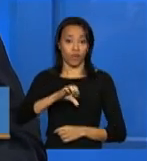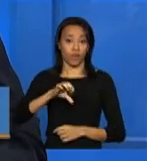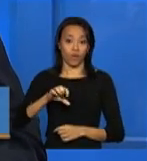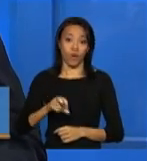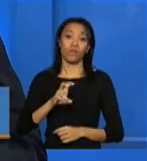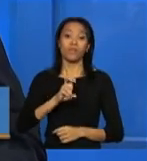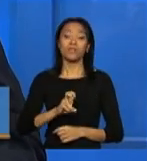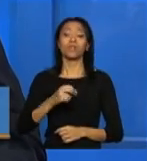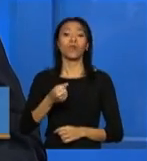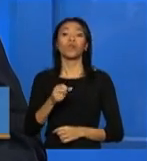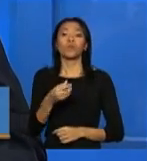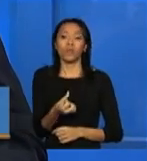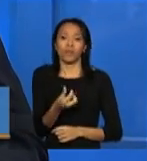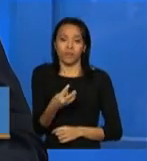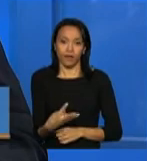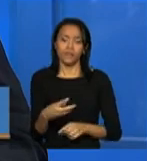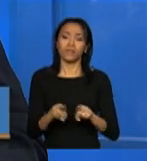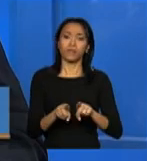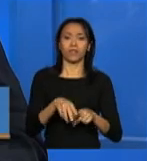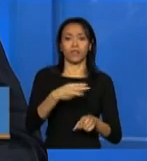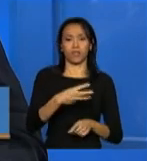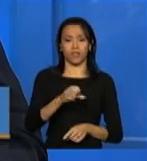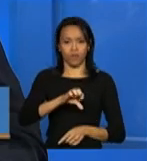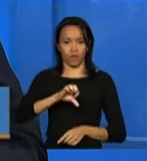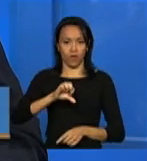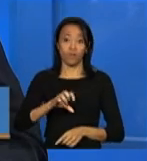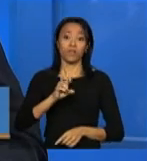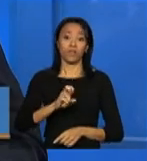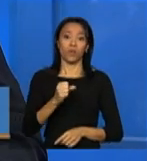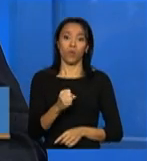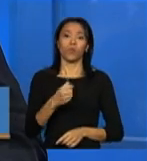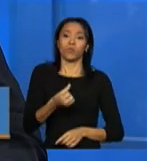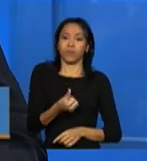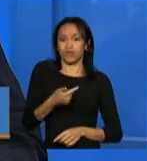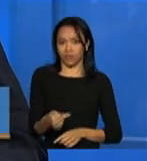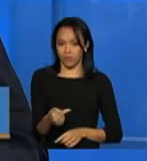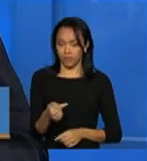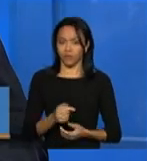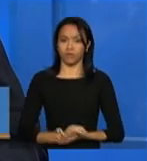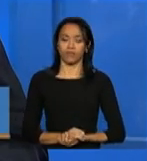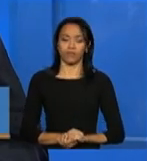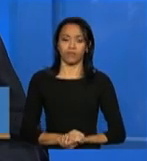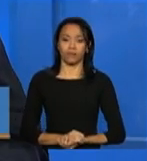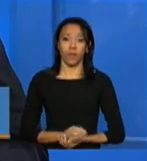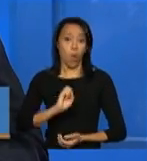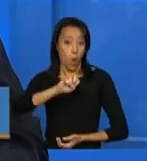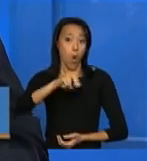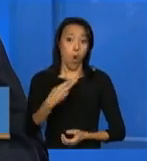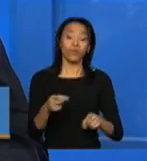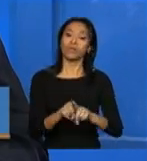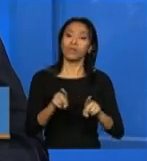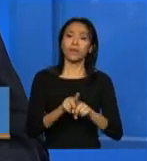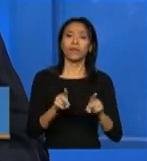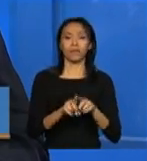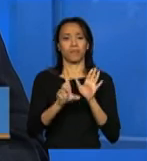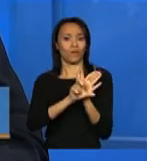-5863 e 3799-5867, ou pelo Twitter,